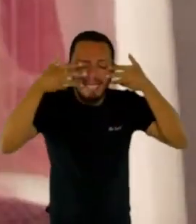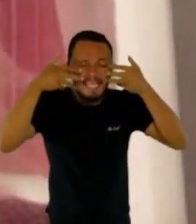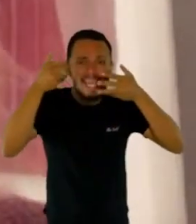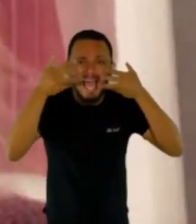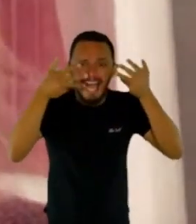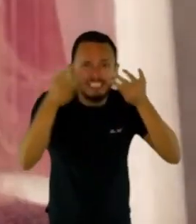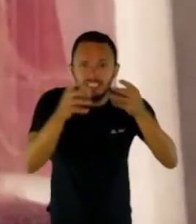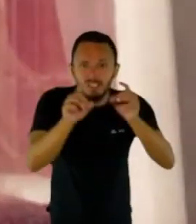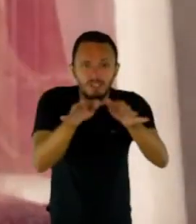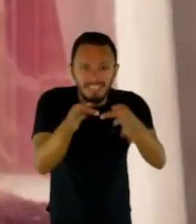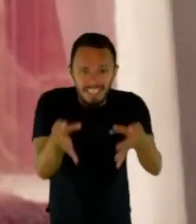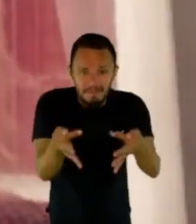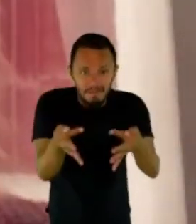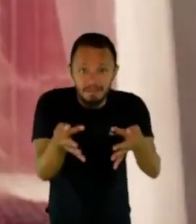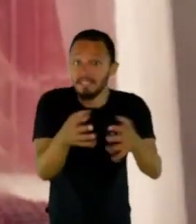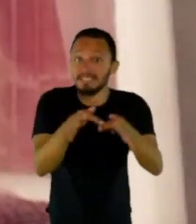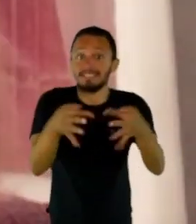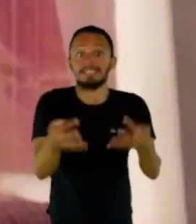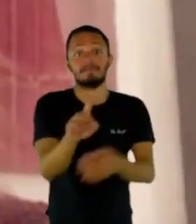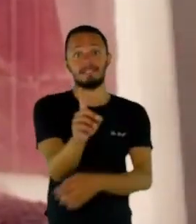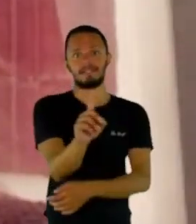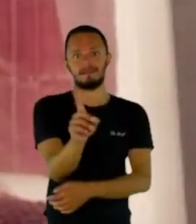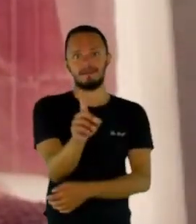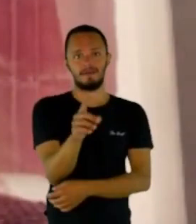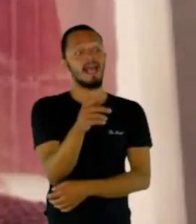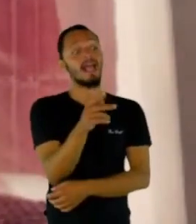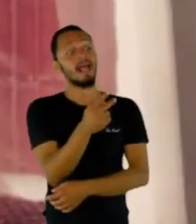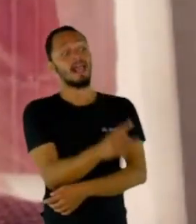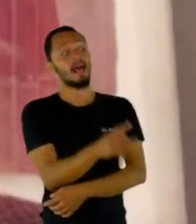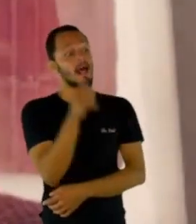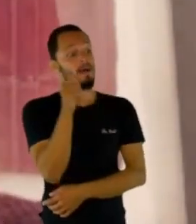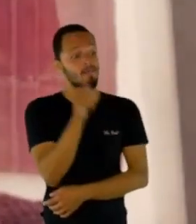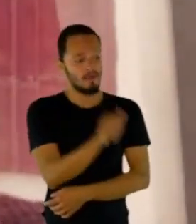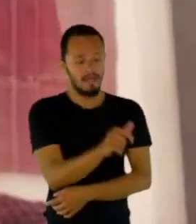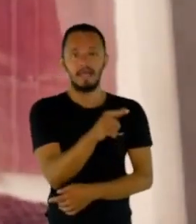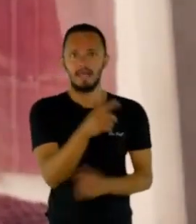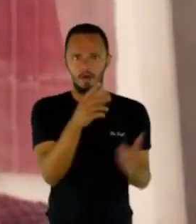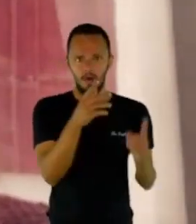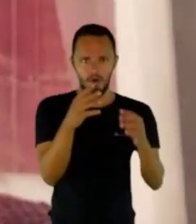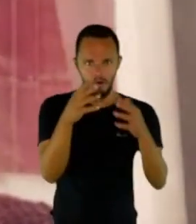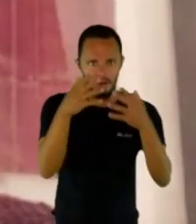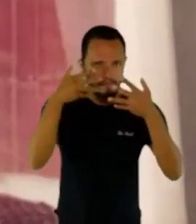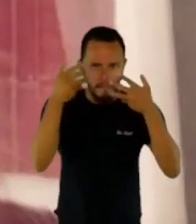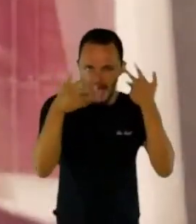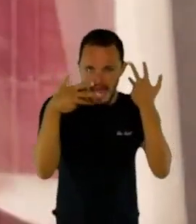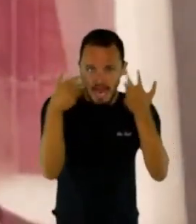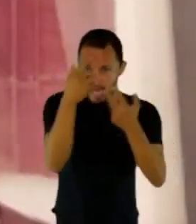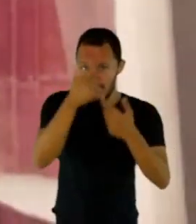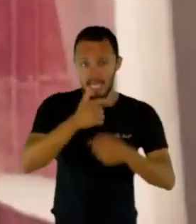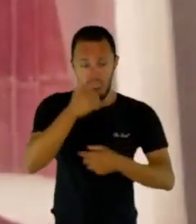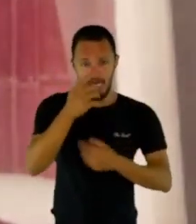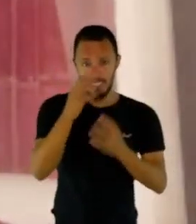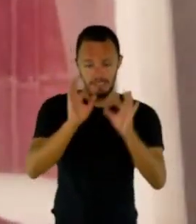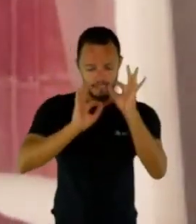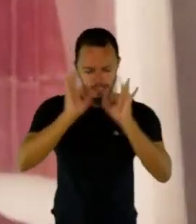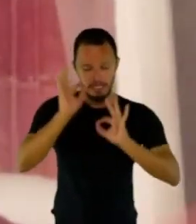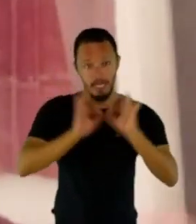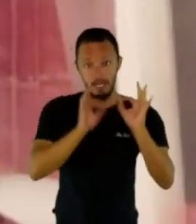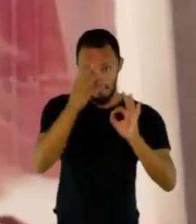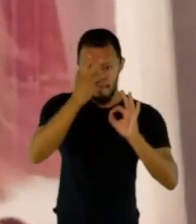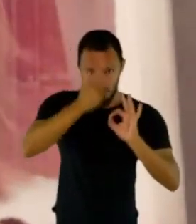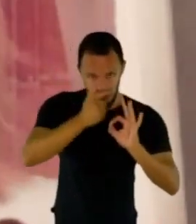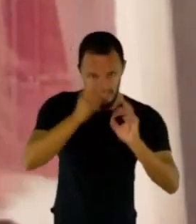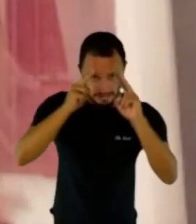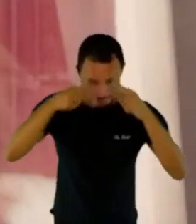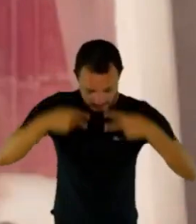Eu não é. E quando uma mulher se maquia, quando ela se olha no espelho, ela se vê bonita, ela se fortalece, né? Então, ela se acha muito mais